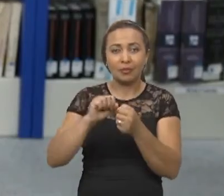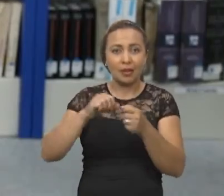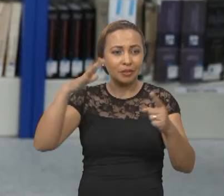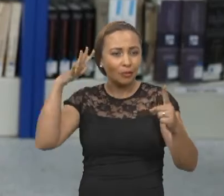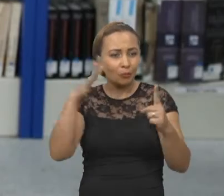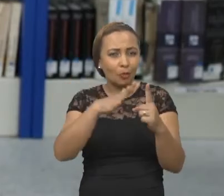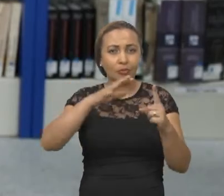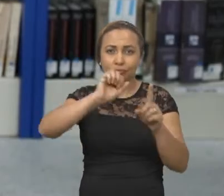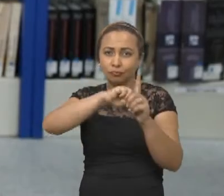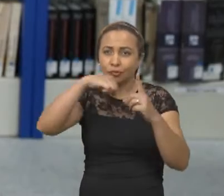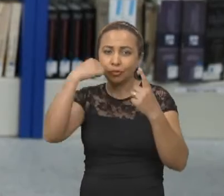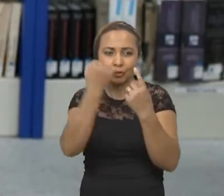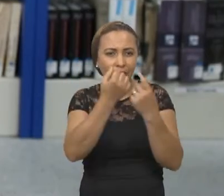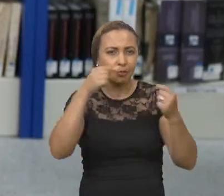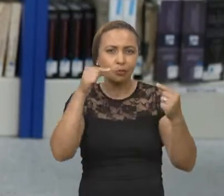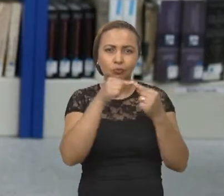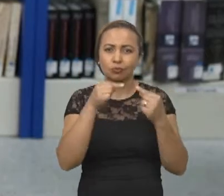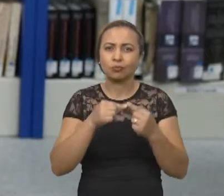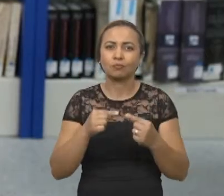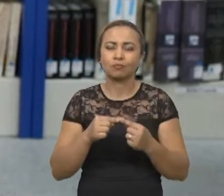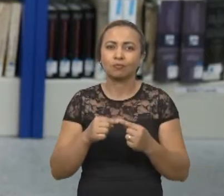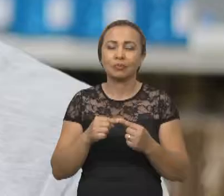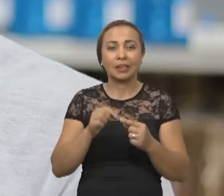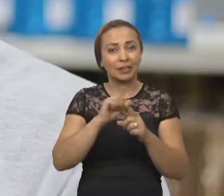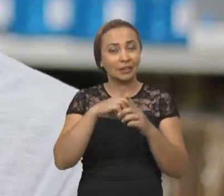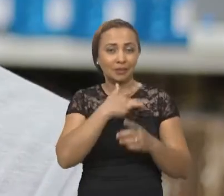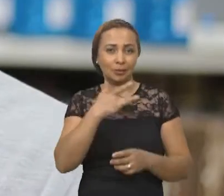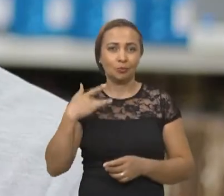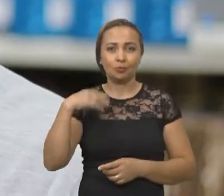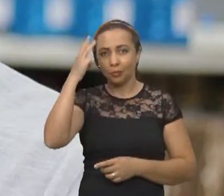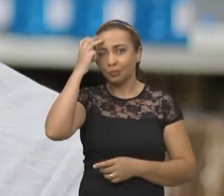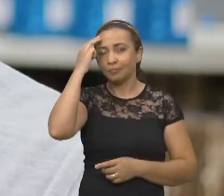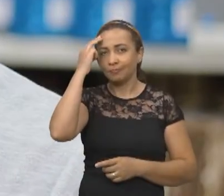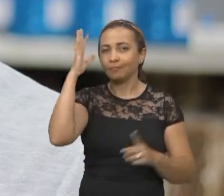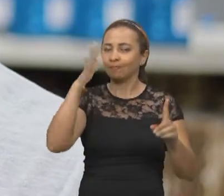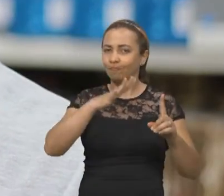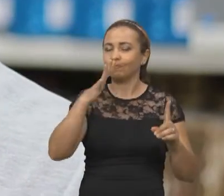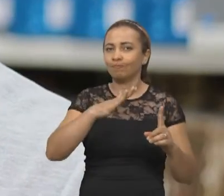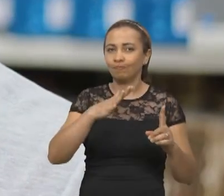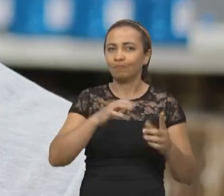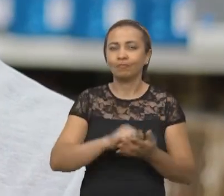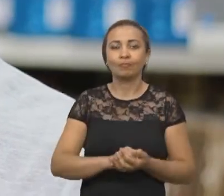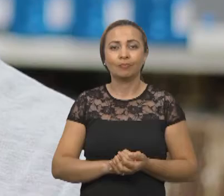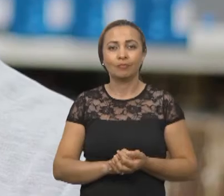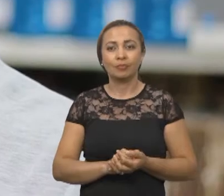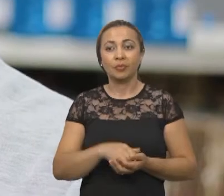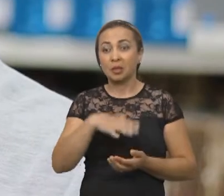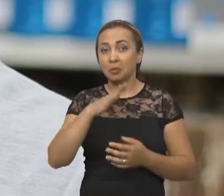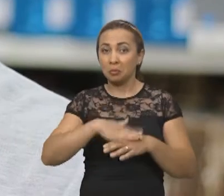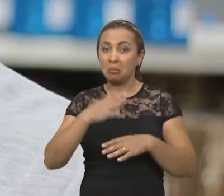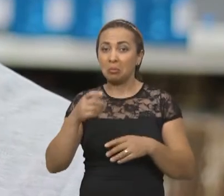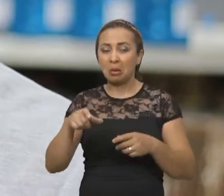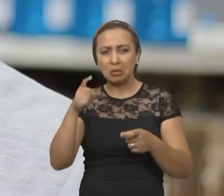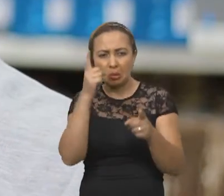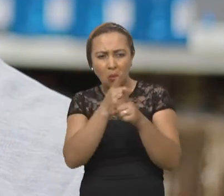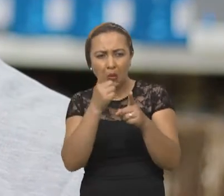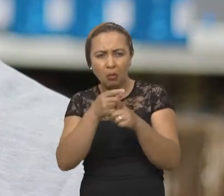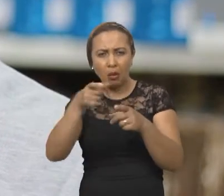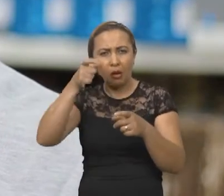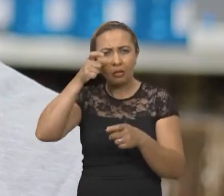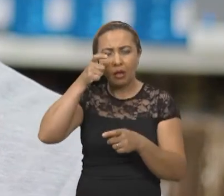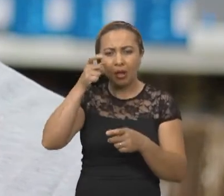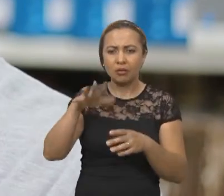foi associado a indicadores de saúde mental. Das coisas mais interessantes, talvez, que a gente encontrou